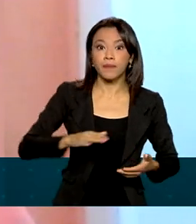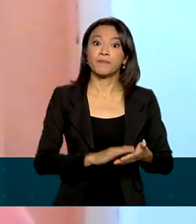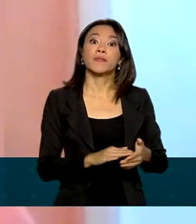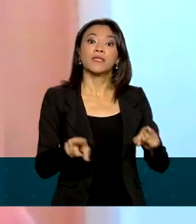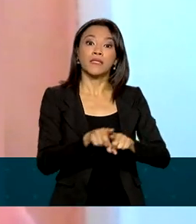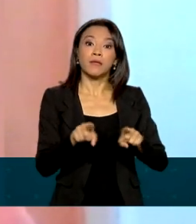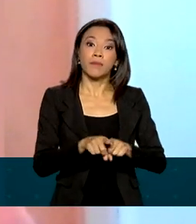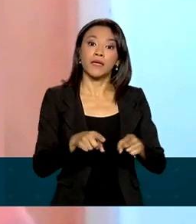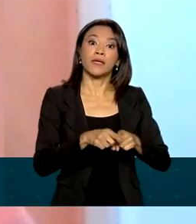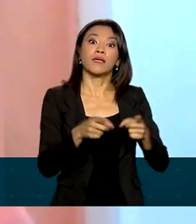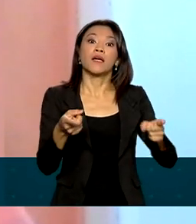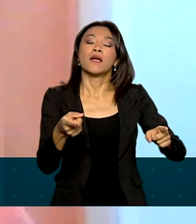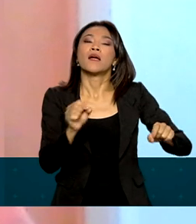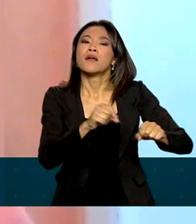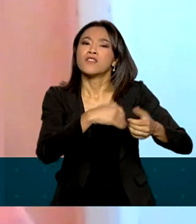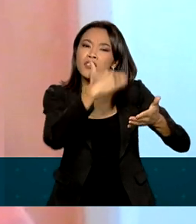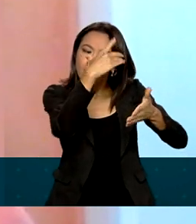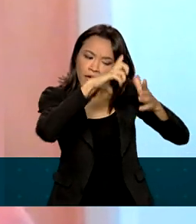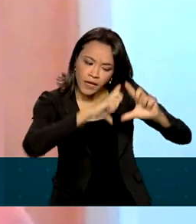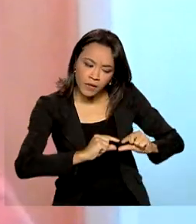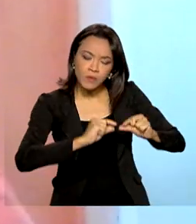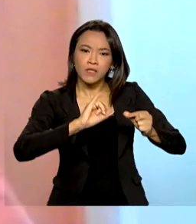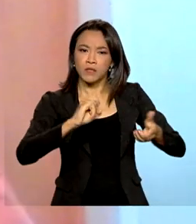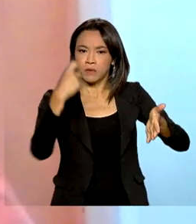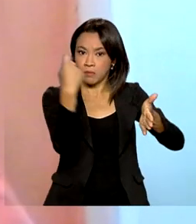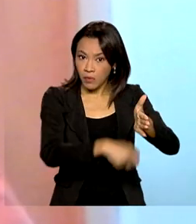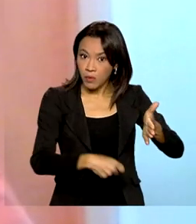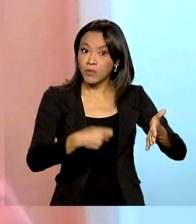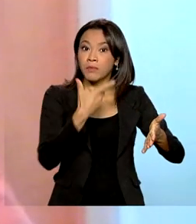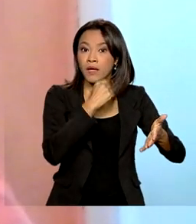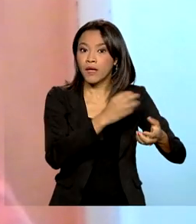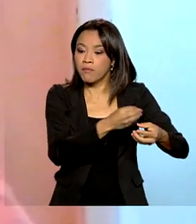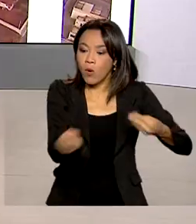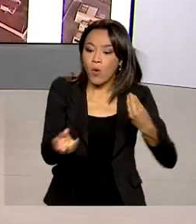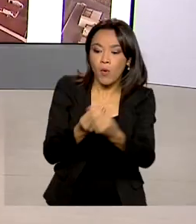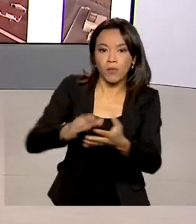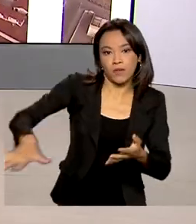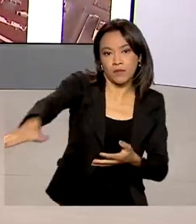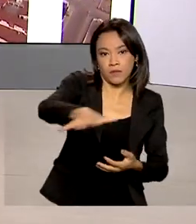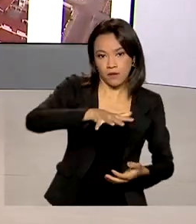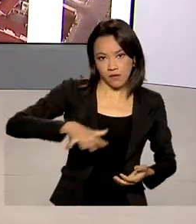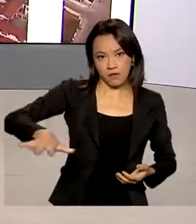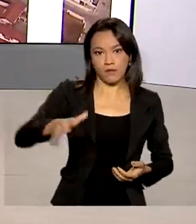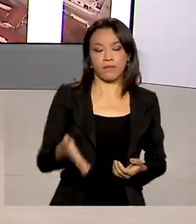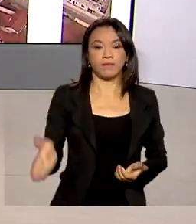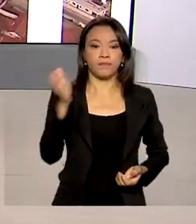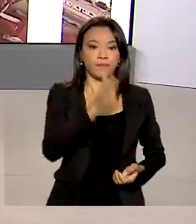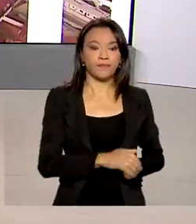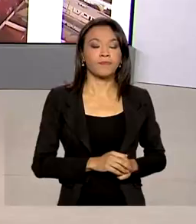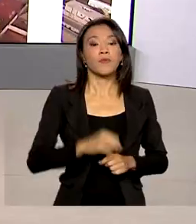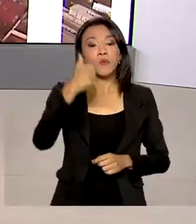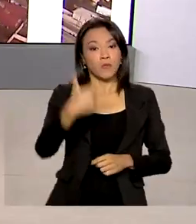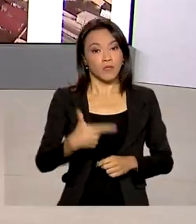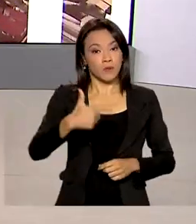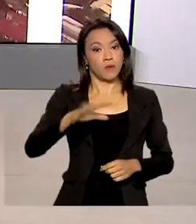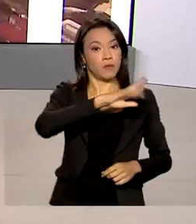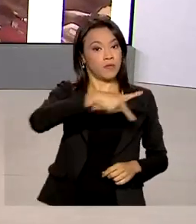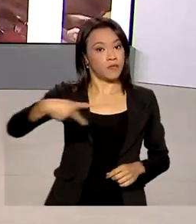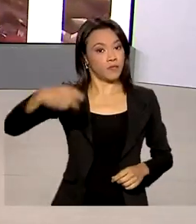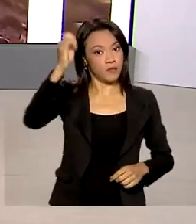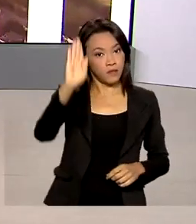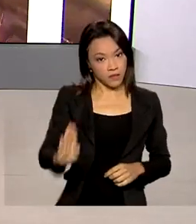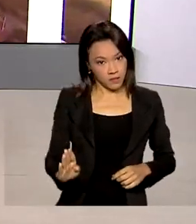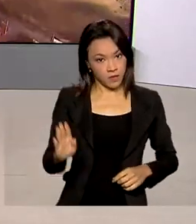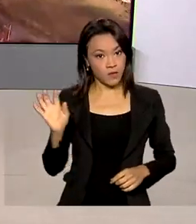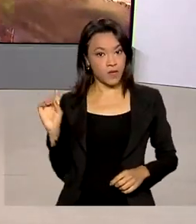cadeia de fornecedores e desoneração dos investimentos em capital. O vice-presidente Hamilton Mourão